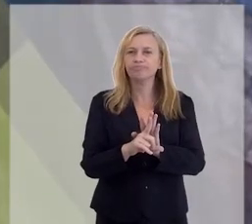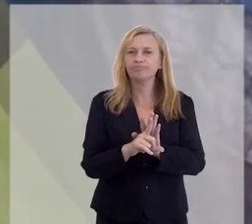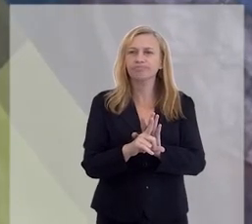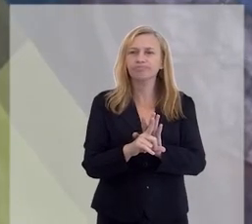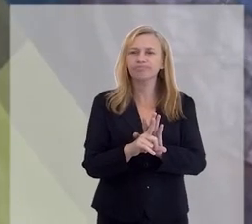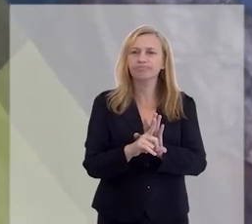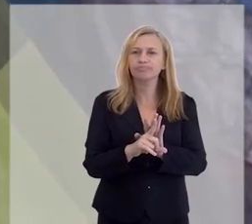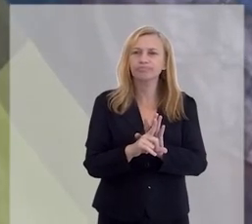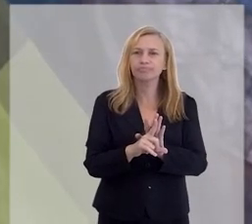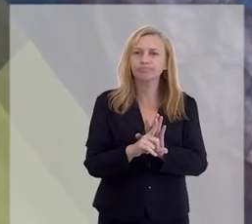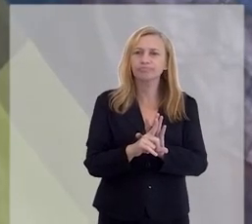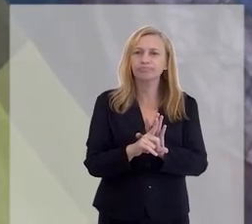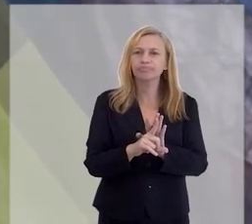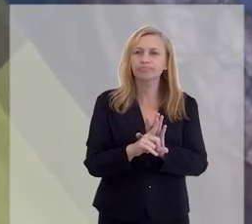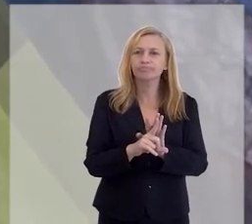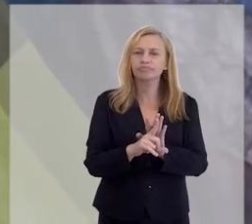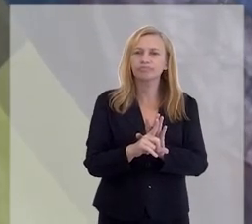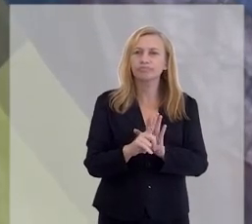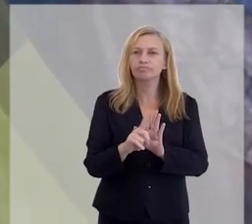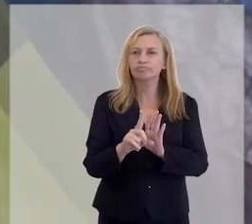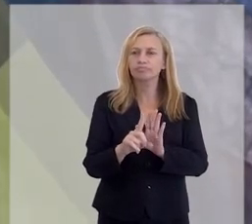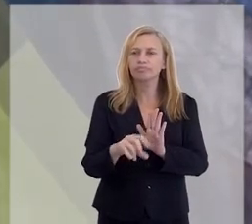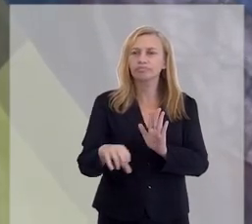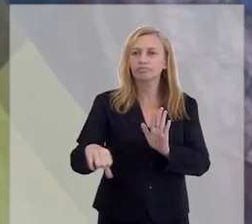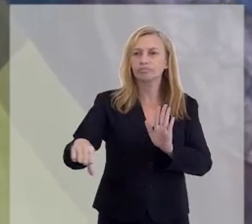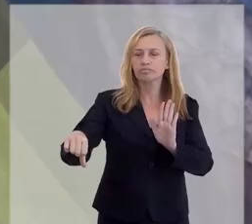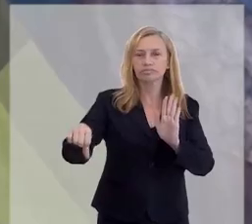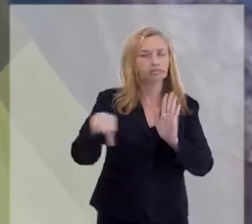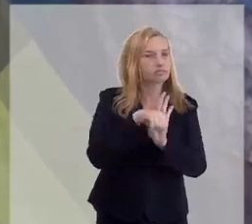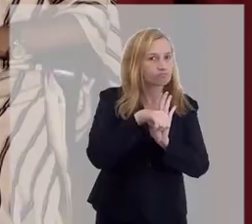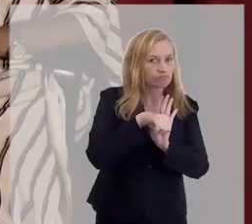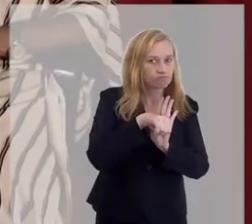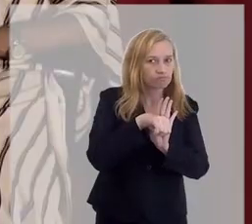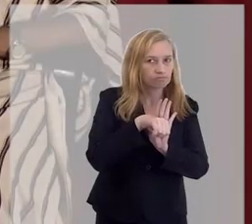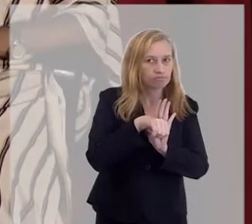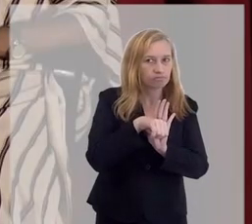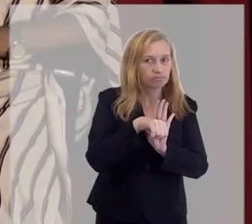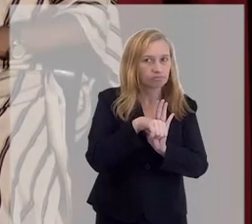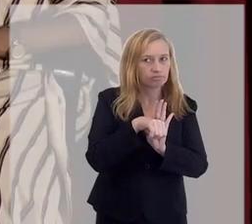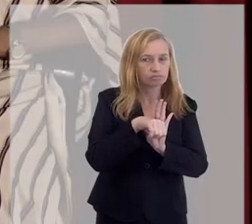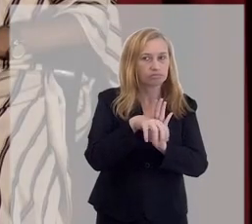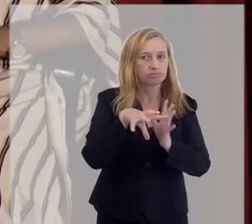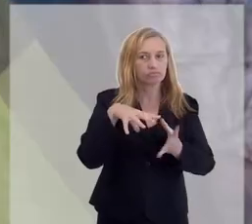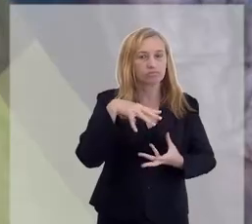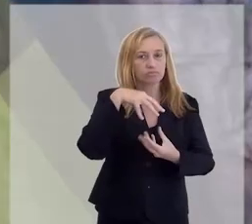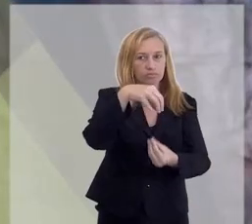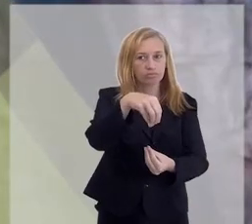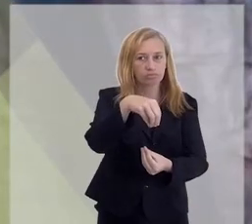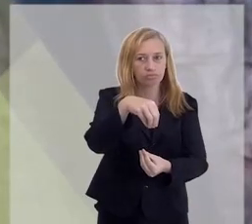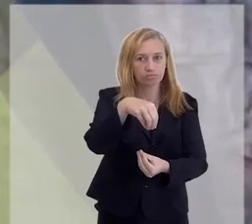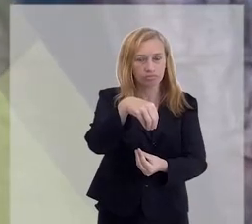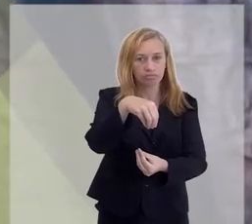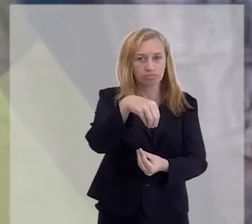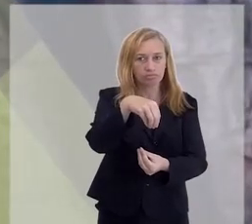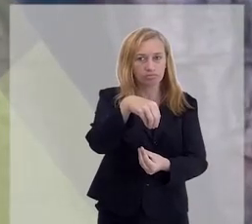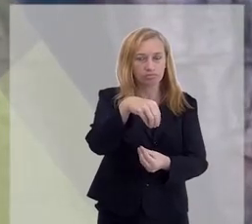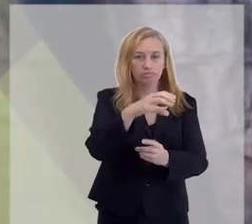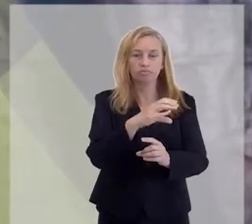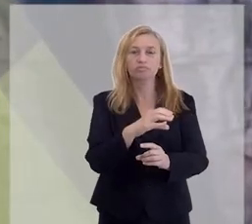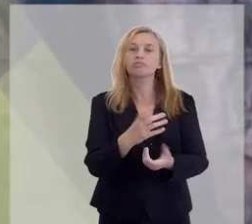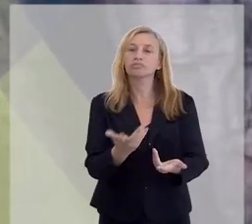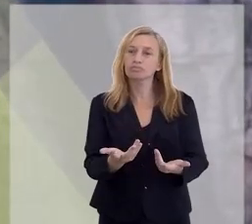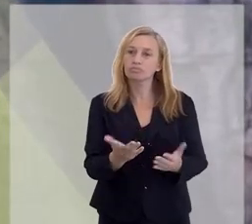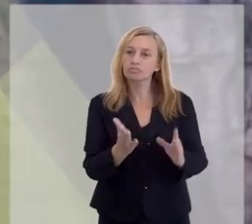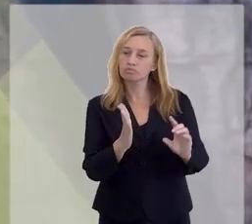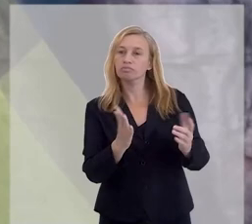ilegal praticar o Espiritismo, não é? Só que, quando o Espiritismo surgiu, ele